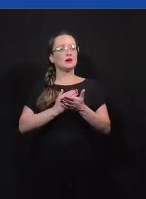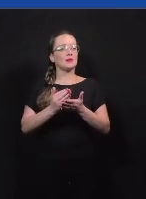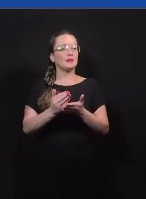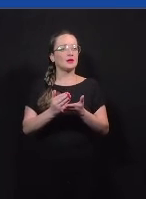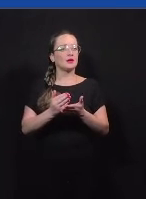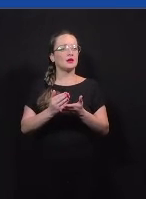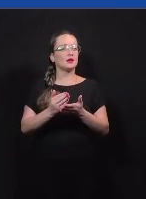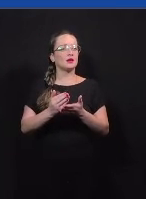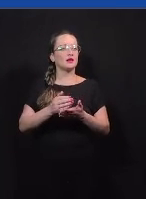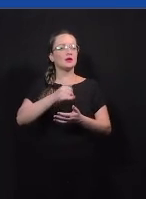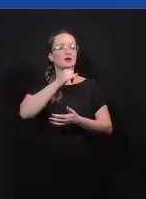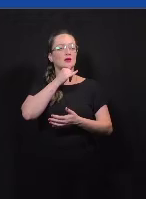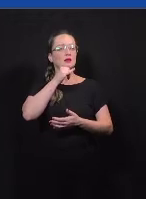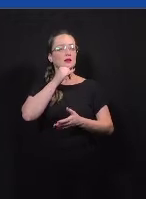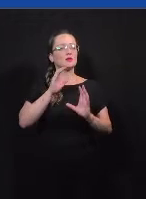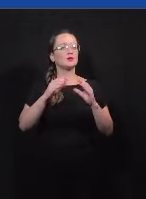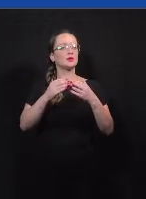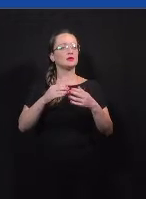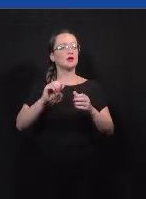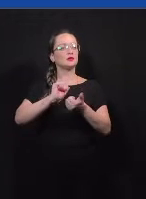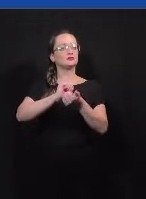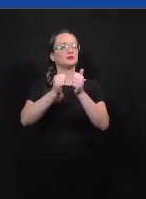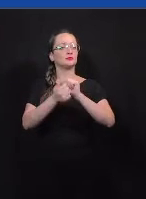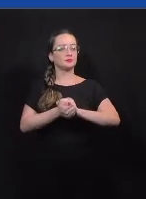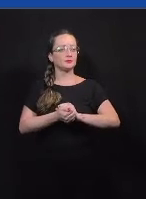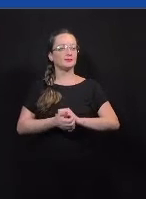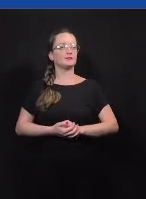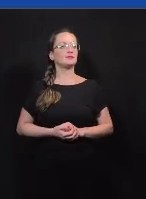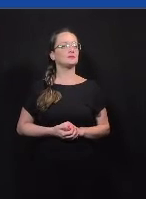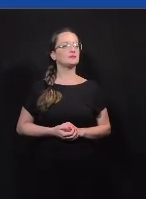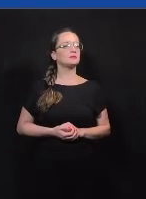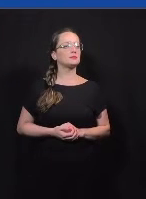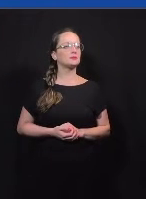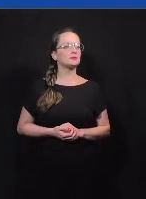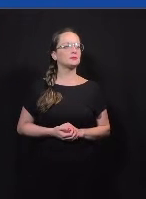exemplo de comunidade transformadora, né? Um ambiente onde a pode começar.